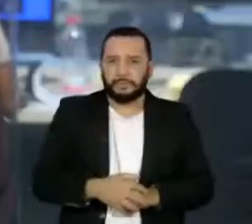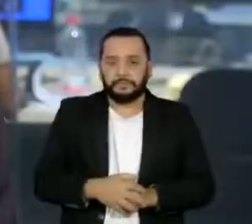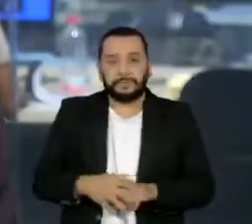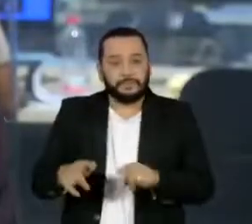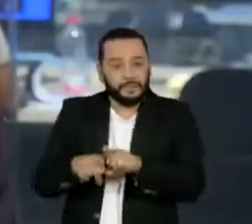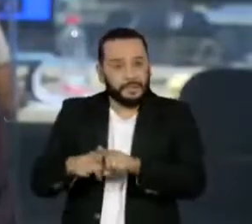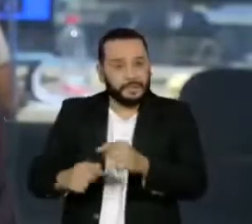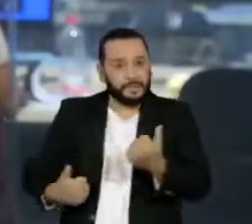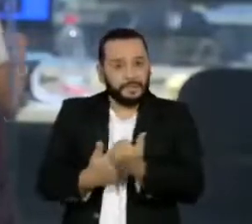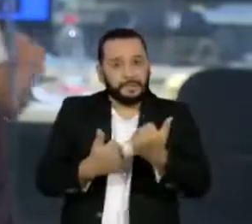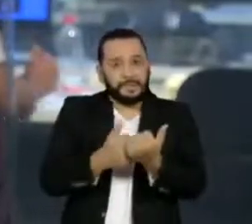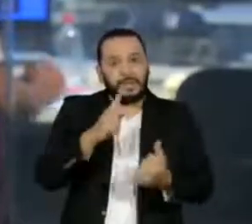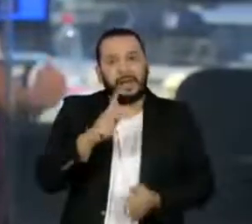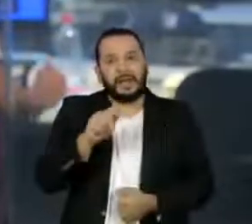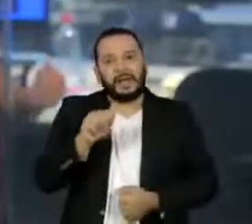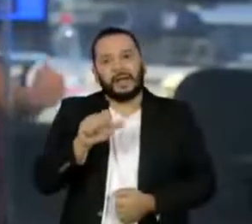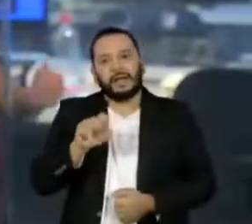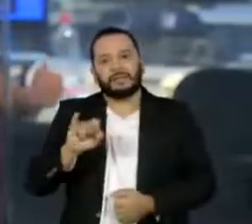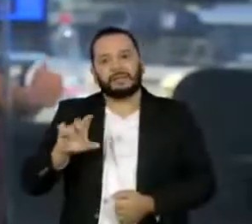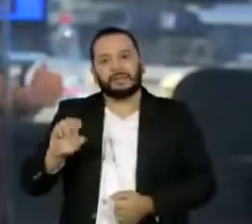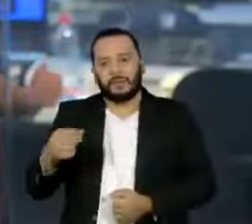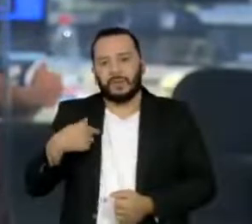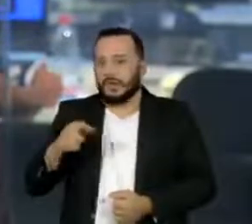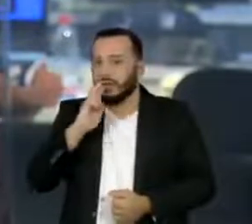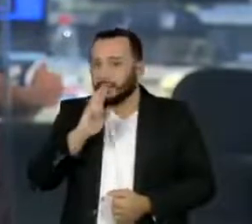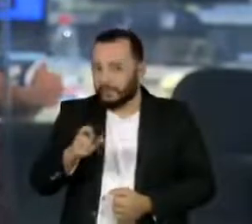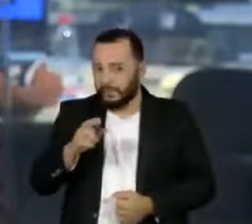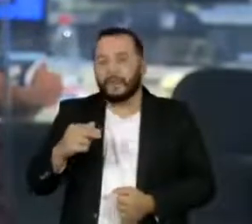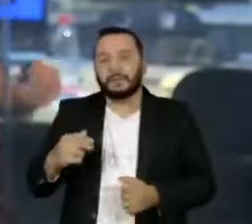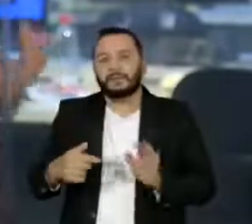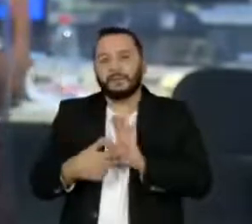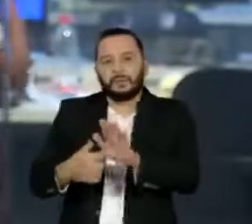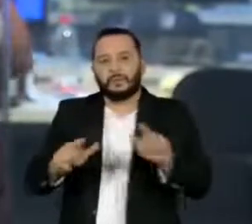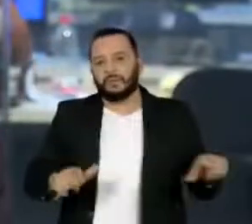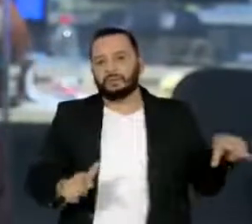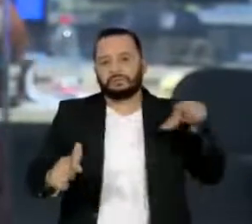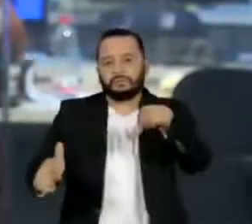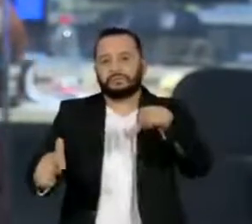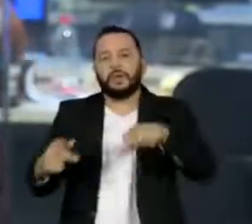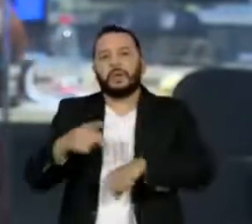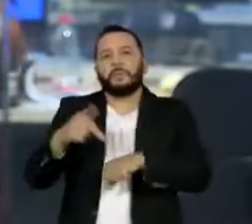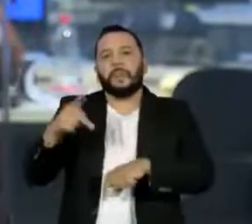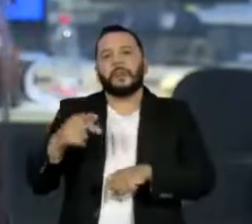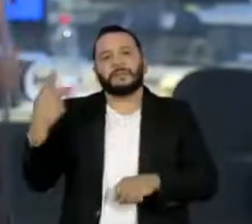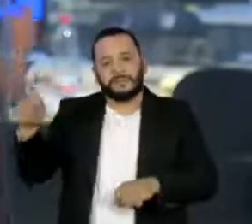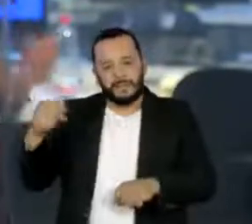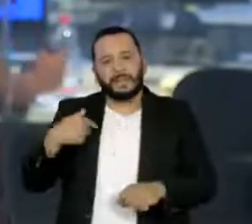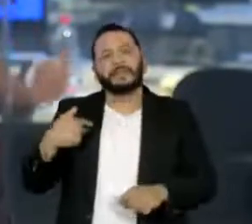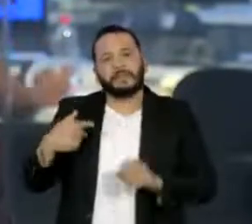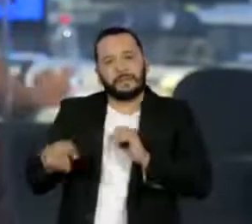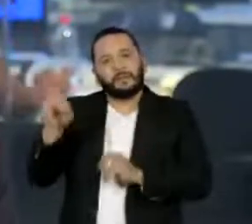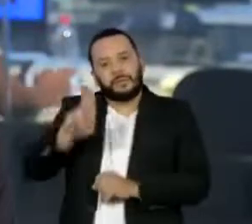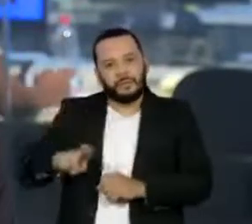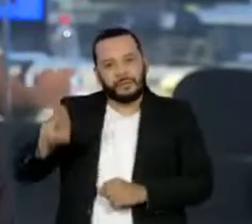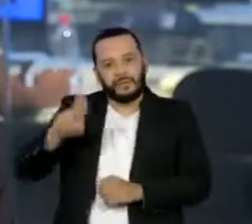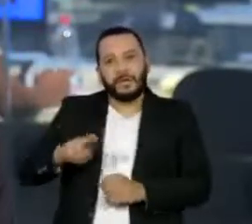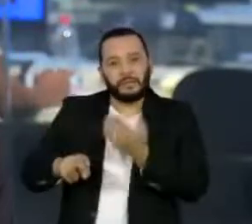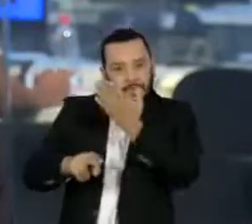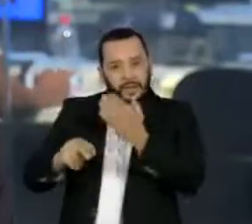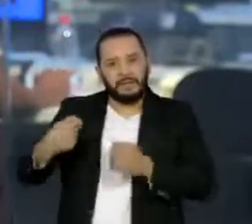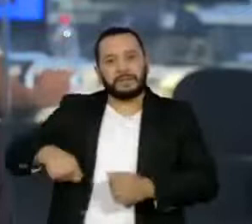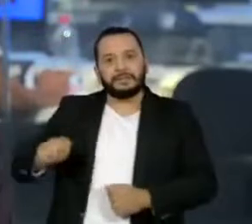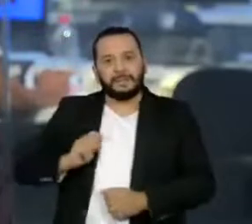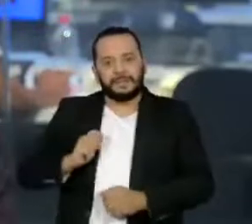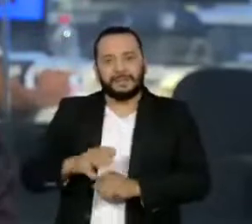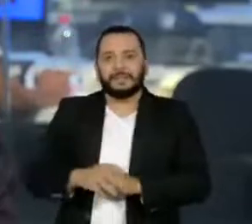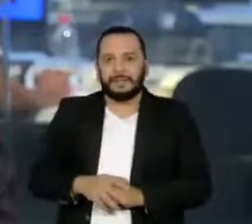do desembargador Cássio Marques enviou resposta com o diploma da citada pós-graduação na Universidade da Corunha, na Espanha.